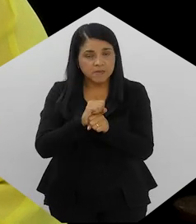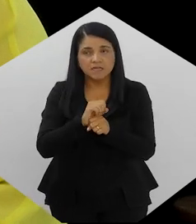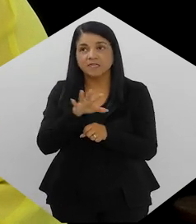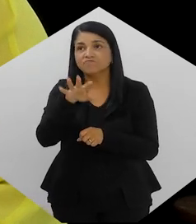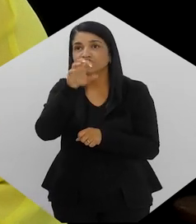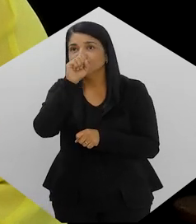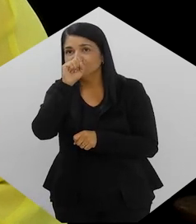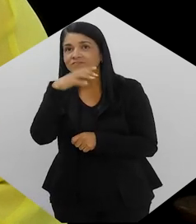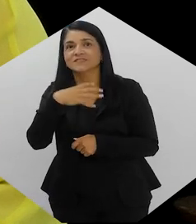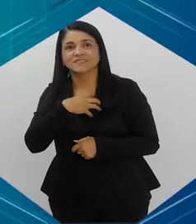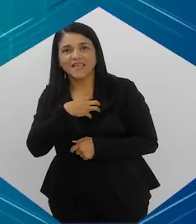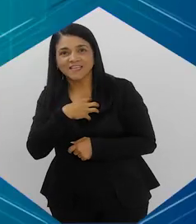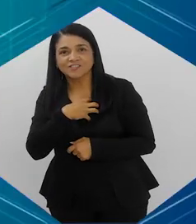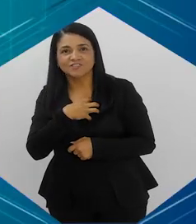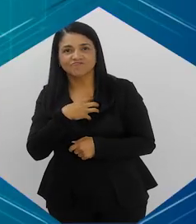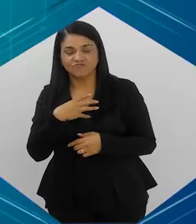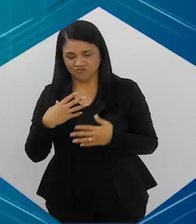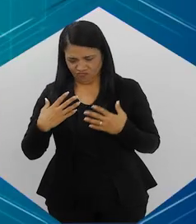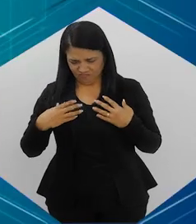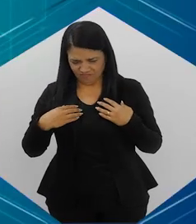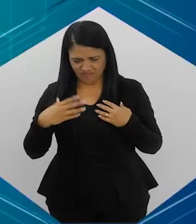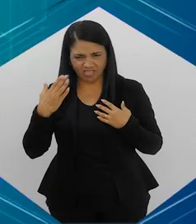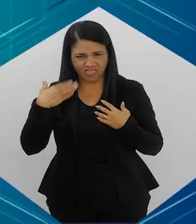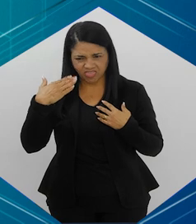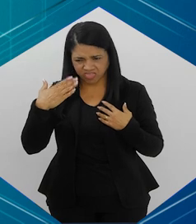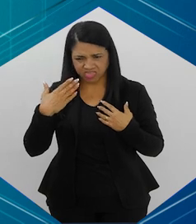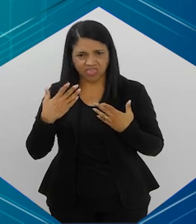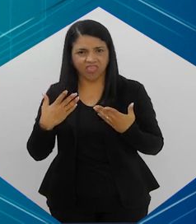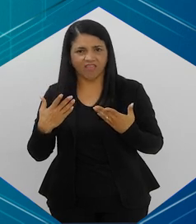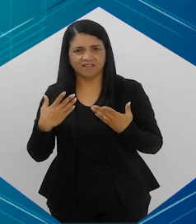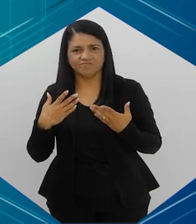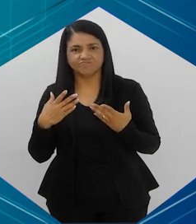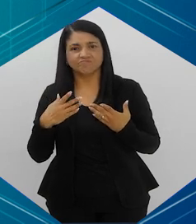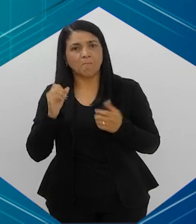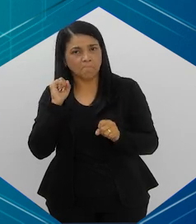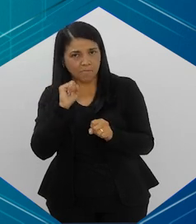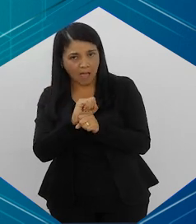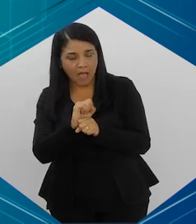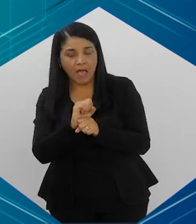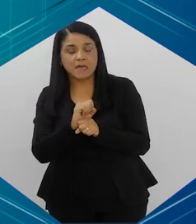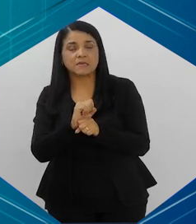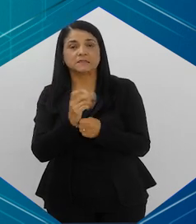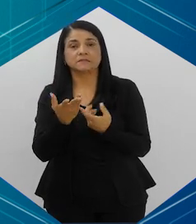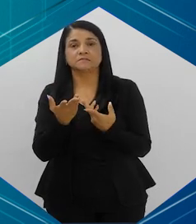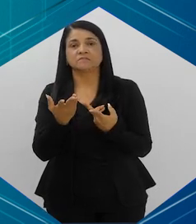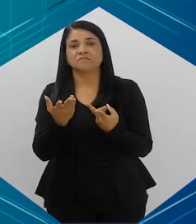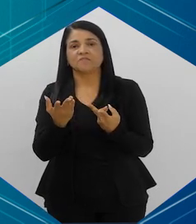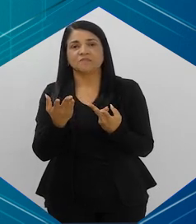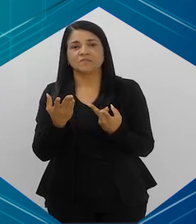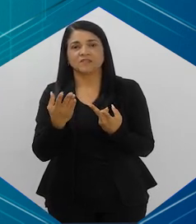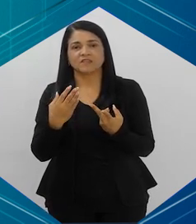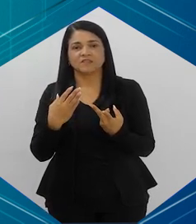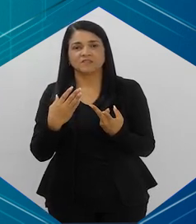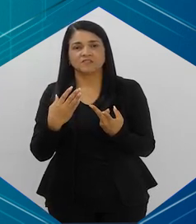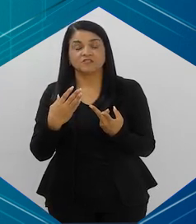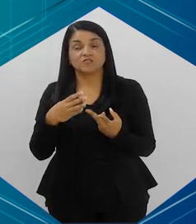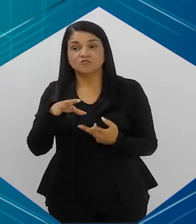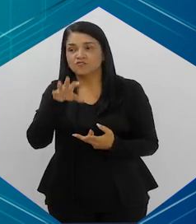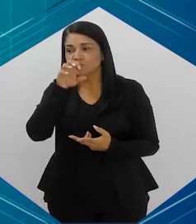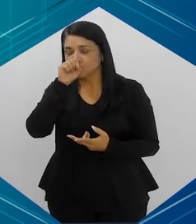cheiro que ela não sentia, ela passa a não feder, as pessoas fedem quando fumam, fedem, elas ficam fedidas, elas